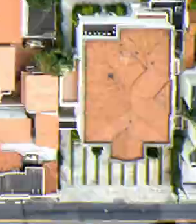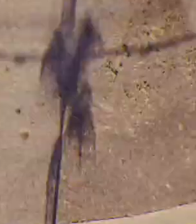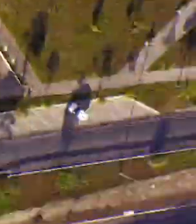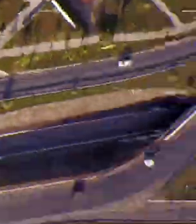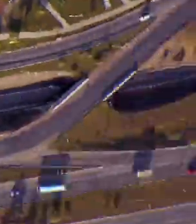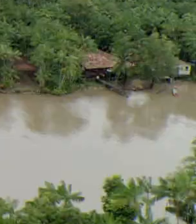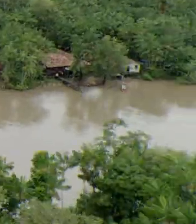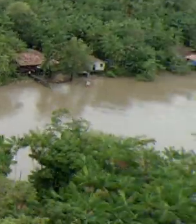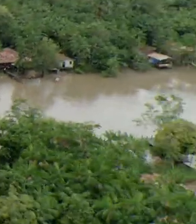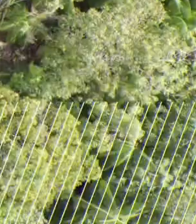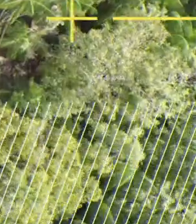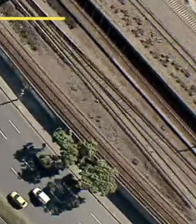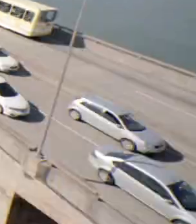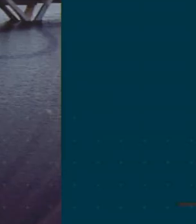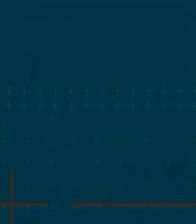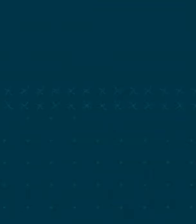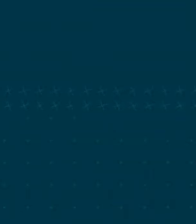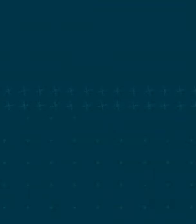tchau.